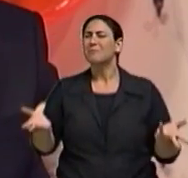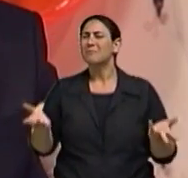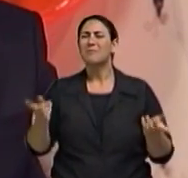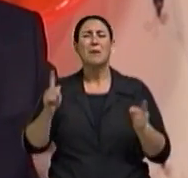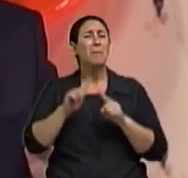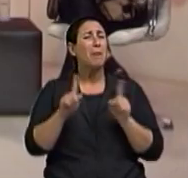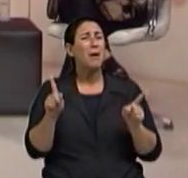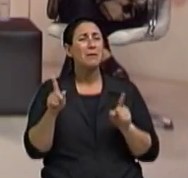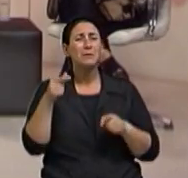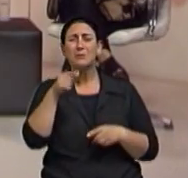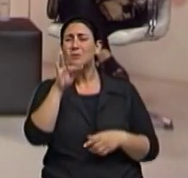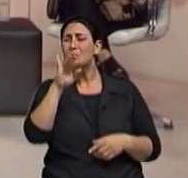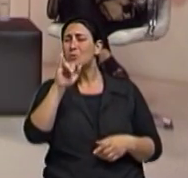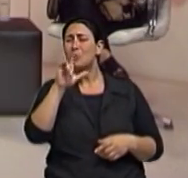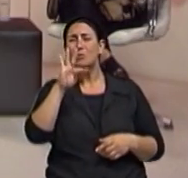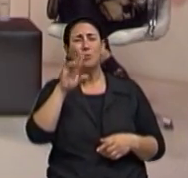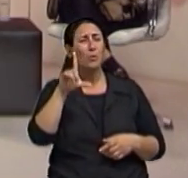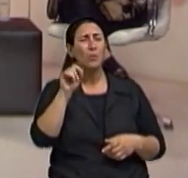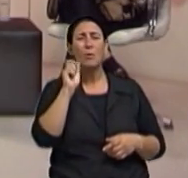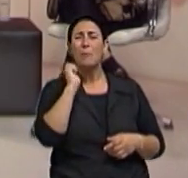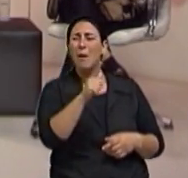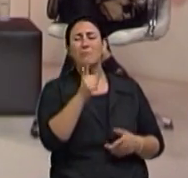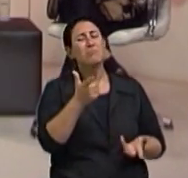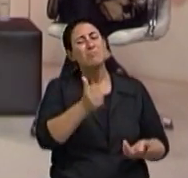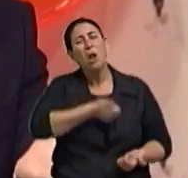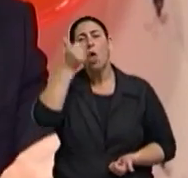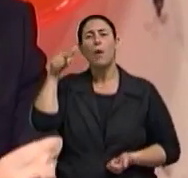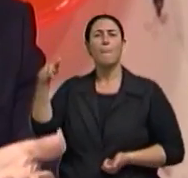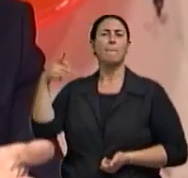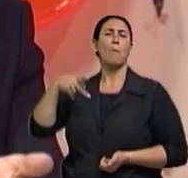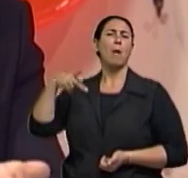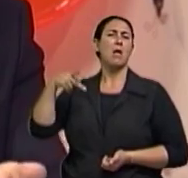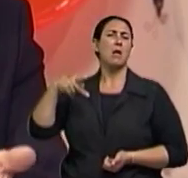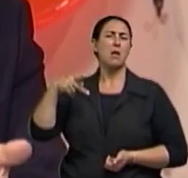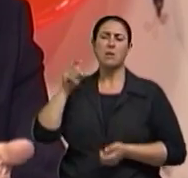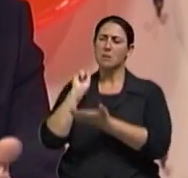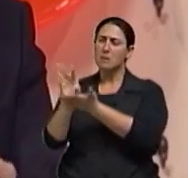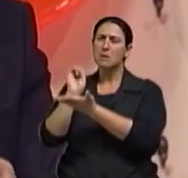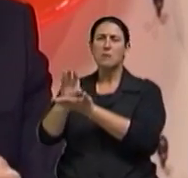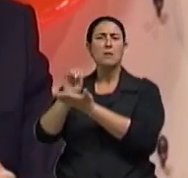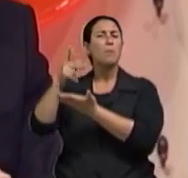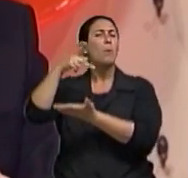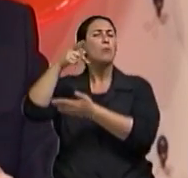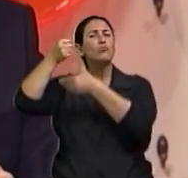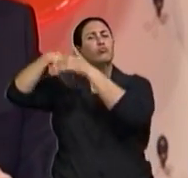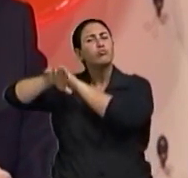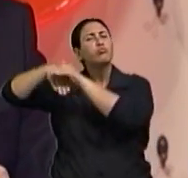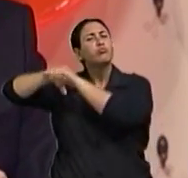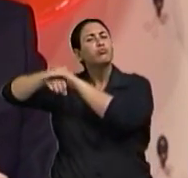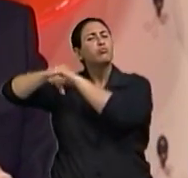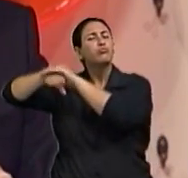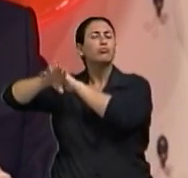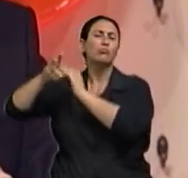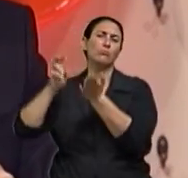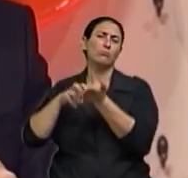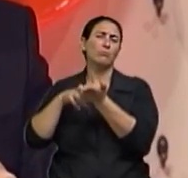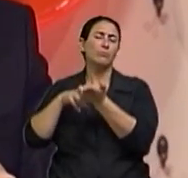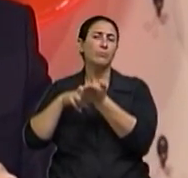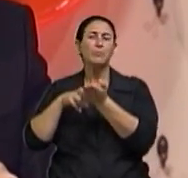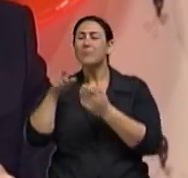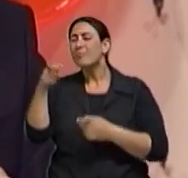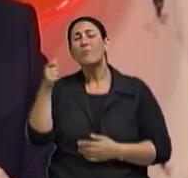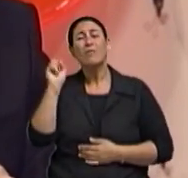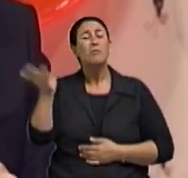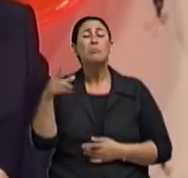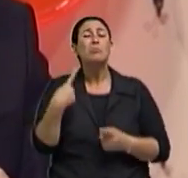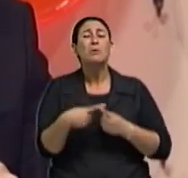que a cadeirinha de poupança. E cadeirinha de poupança, em termos de carteira de ativos hoje modernos, ela tem que ser o mínimo possível, porque